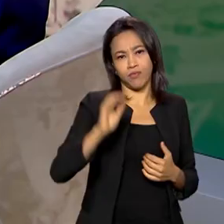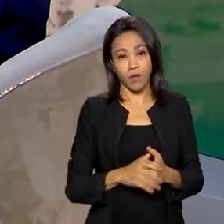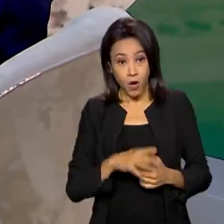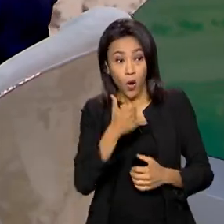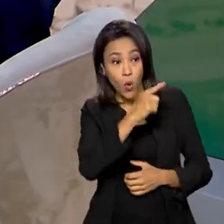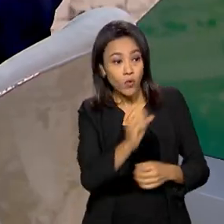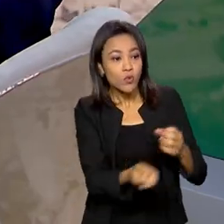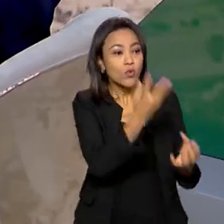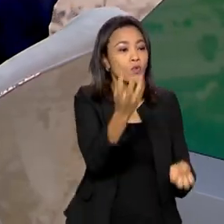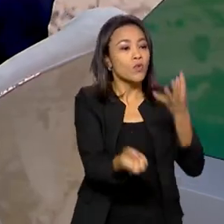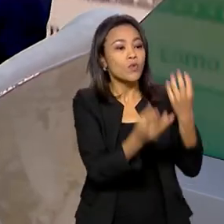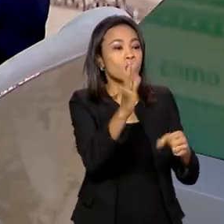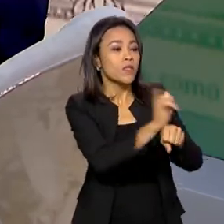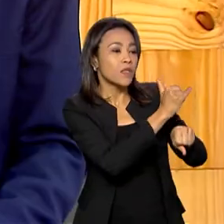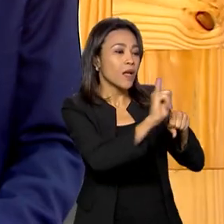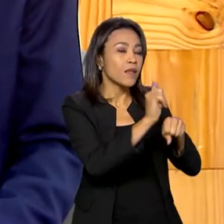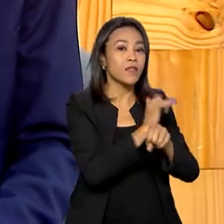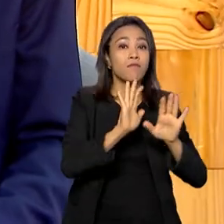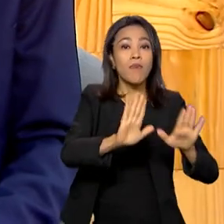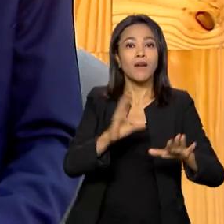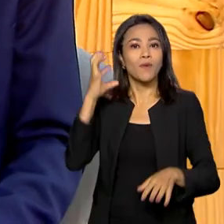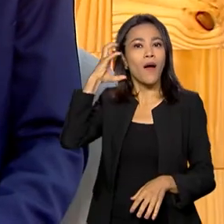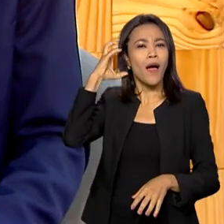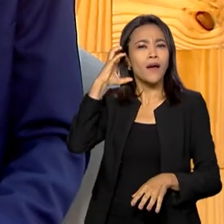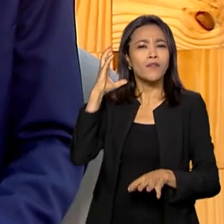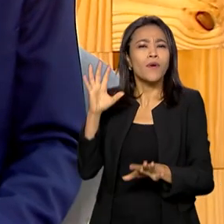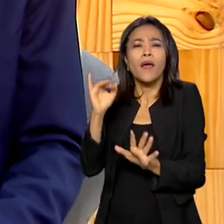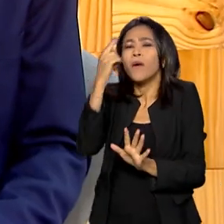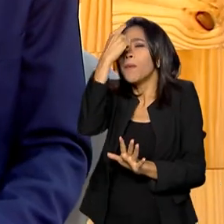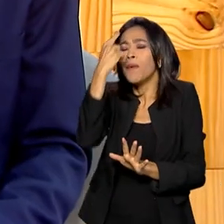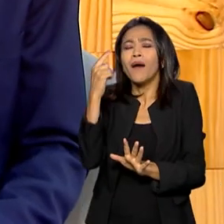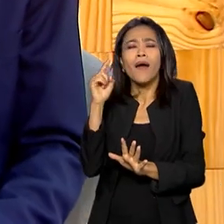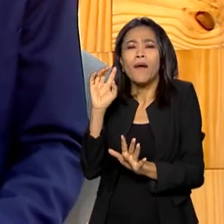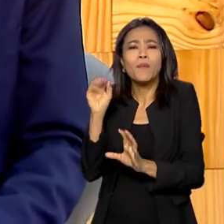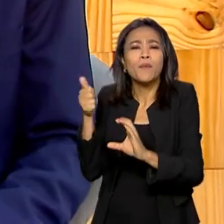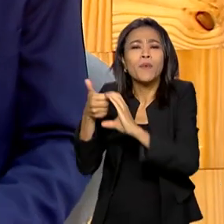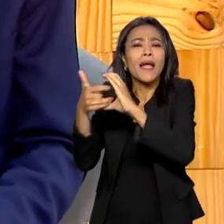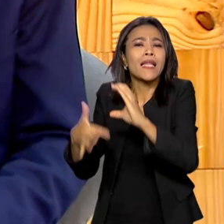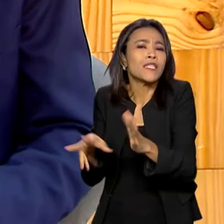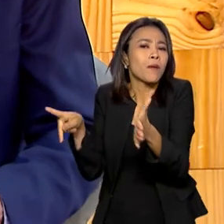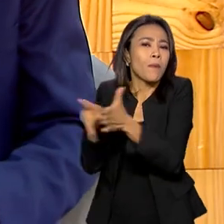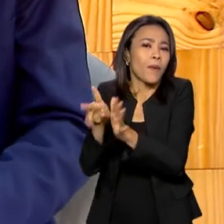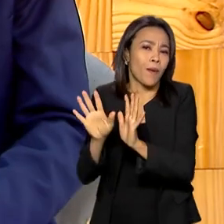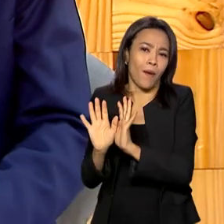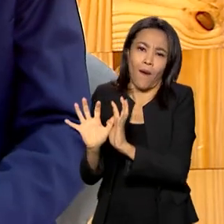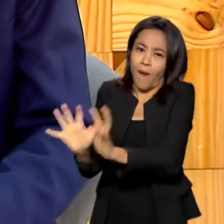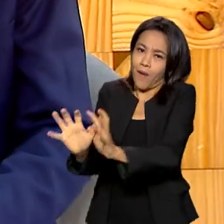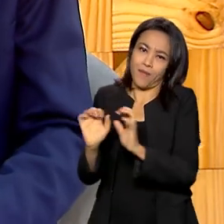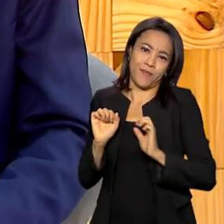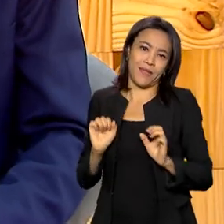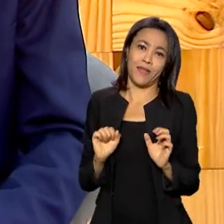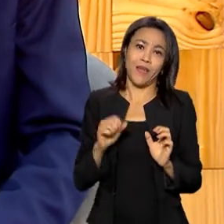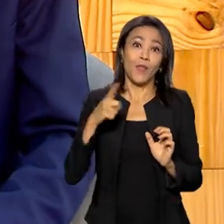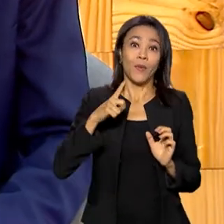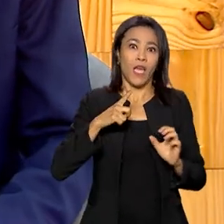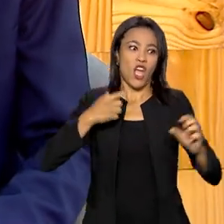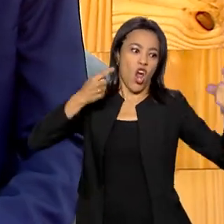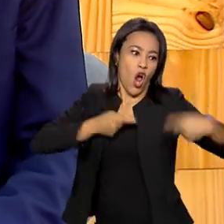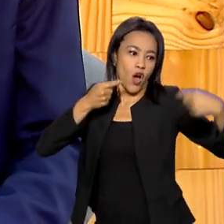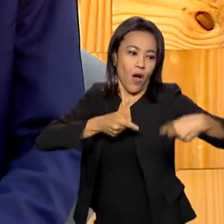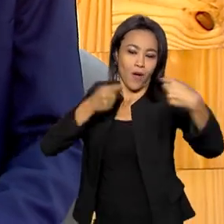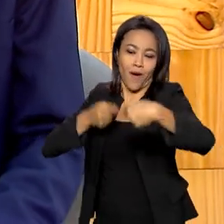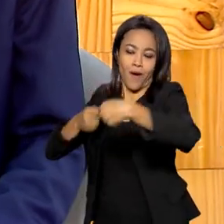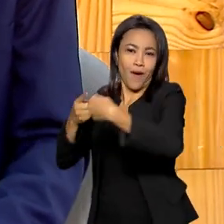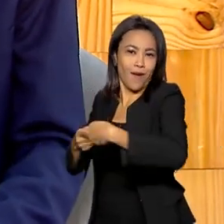vão surgindo, mas o rádio tem a sua característica muito peculiar. E ele se mantém justamente por não ter exatamente uma concorrência com as